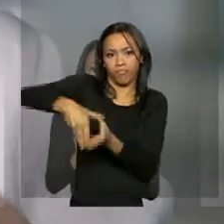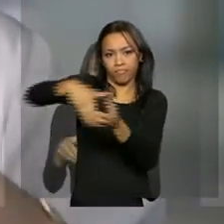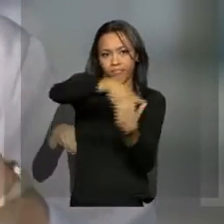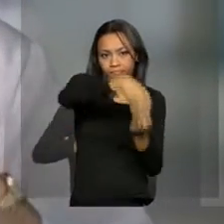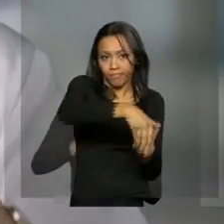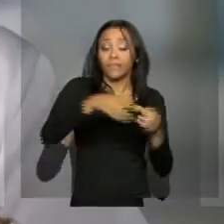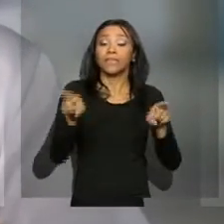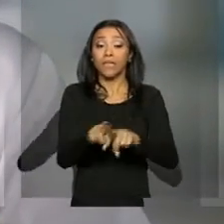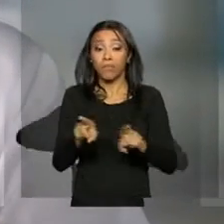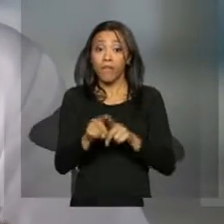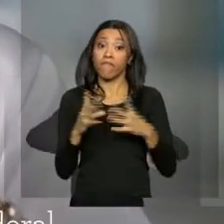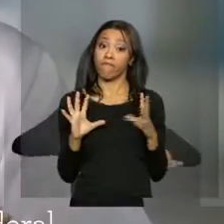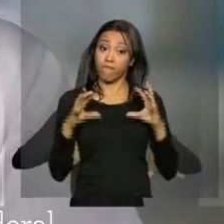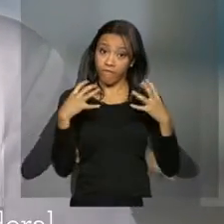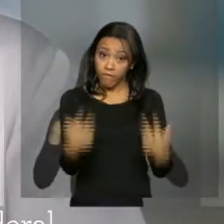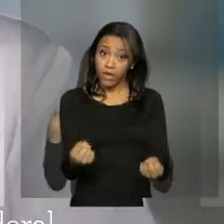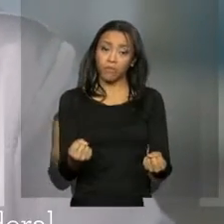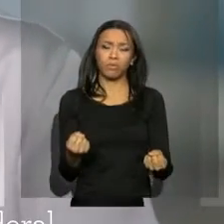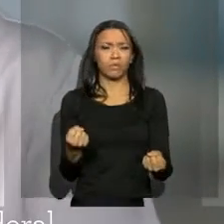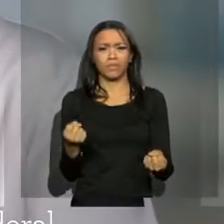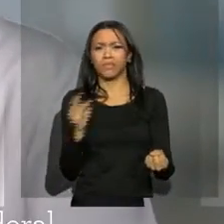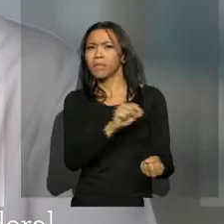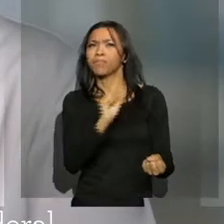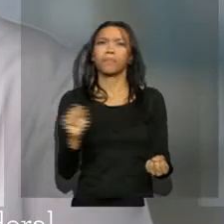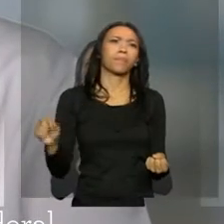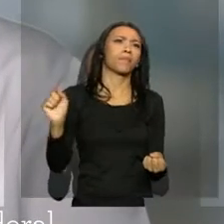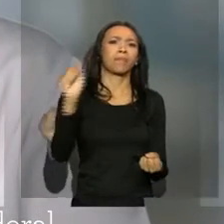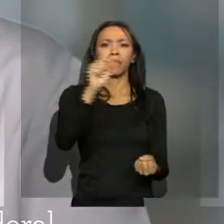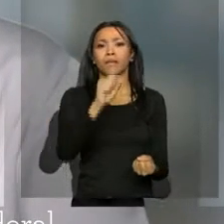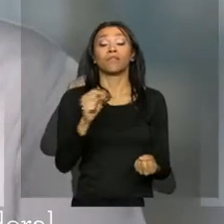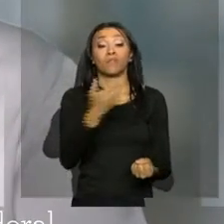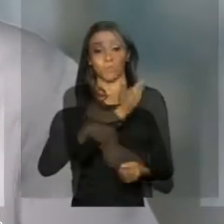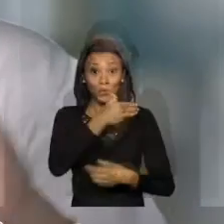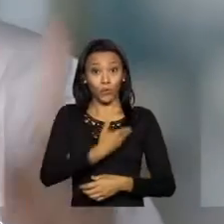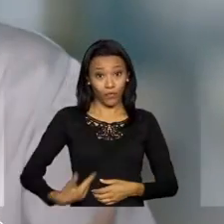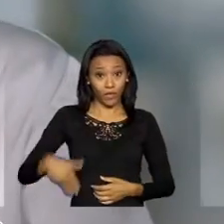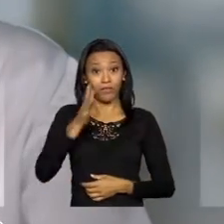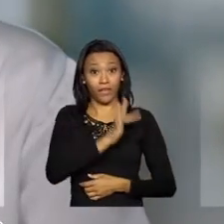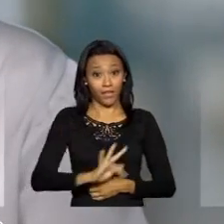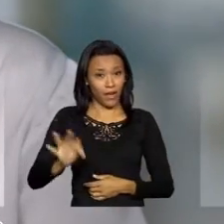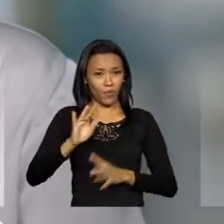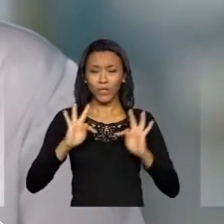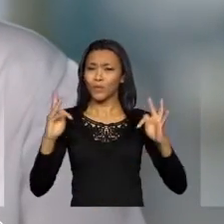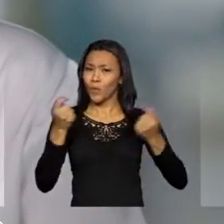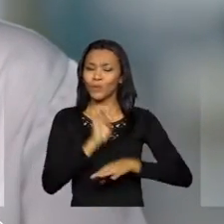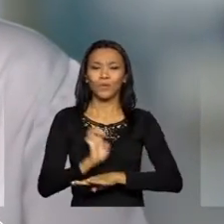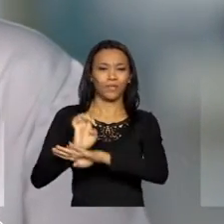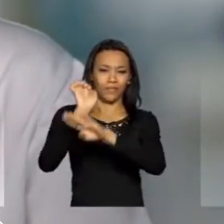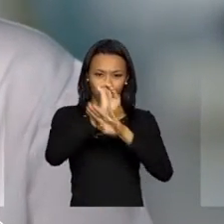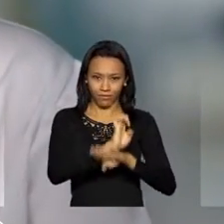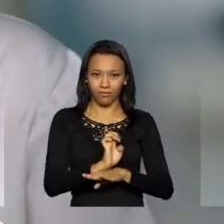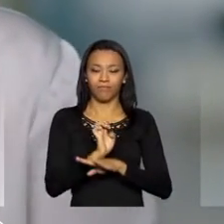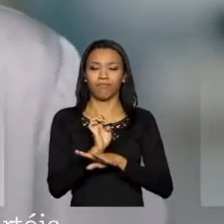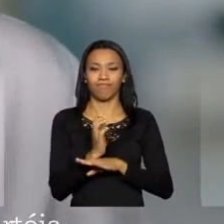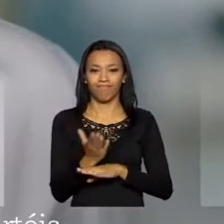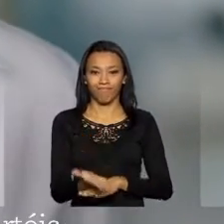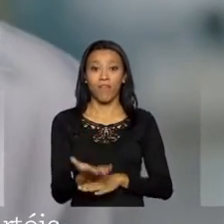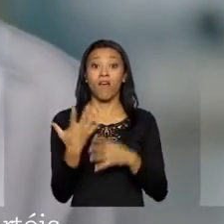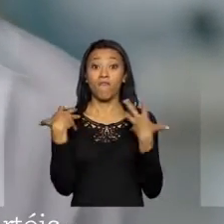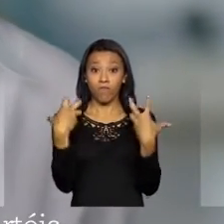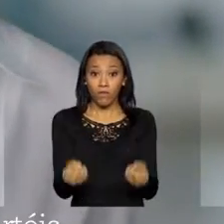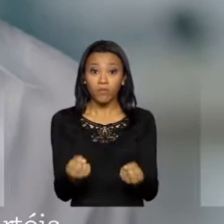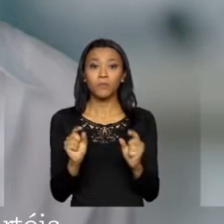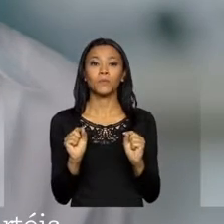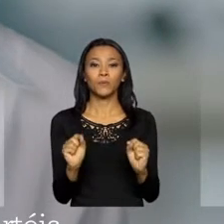travar essa luta em todas as unidades do governo federal, em todos os estados da federação. Vamos